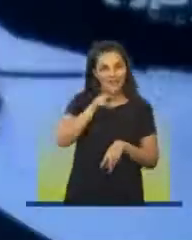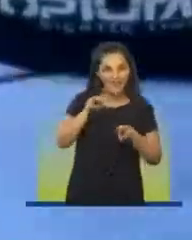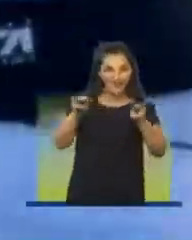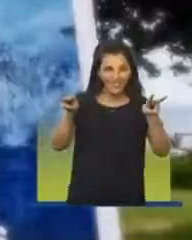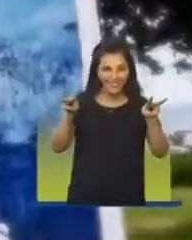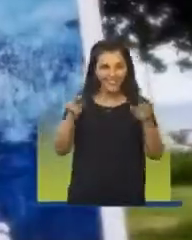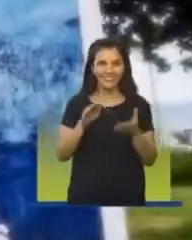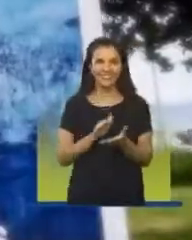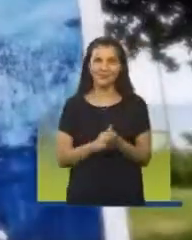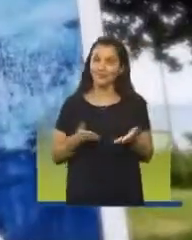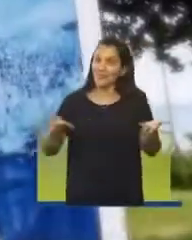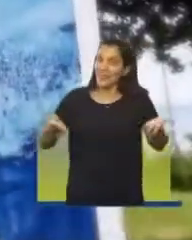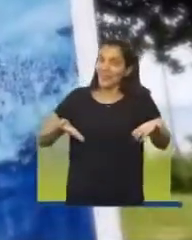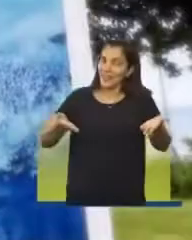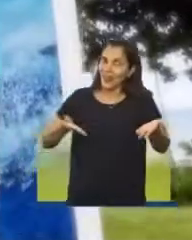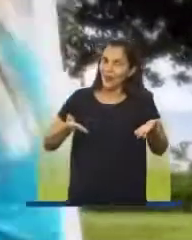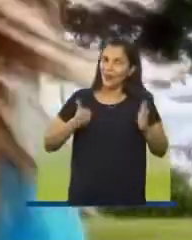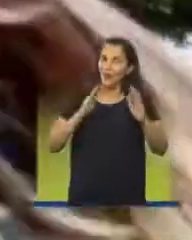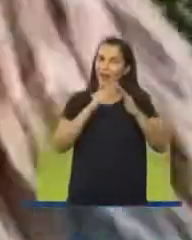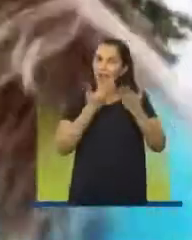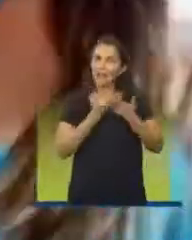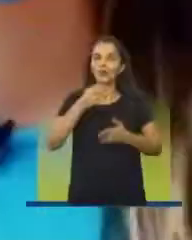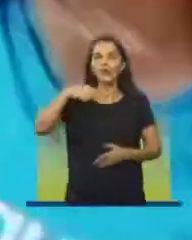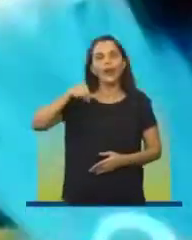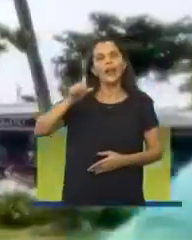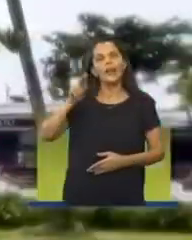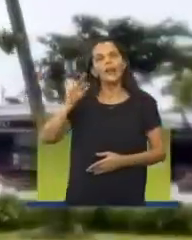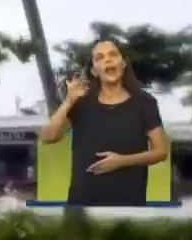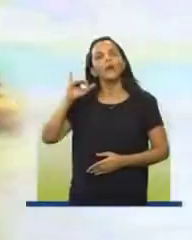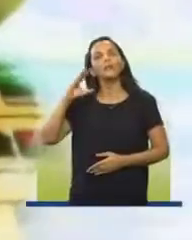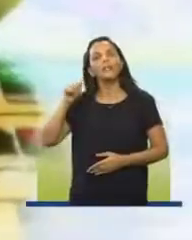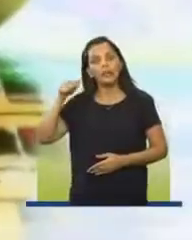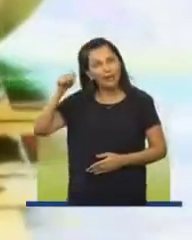agora, a escola náutica está aqui, no Posto 7.